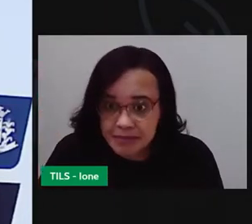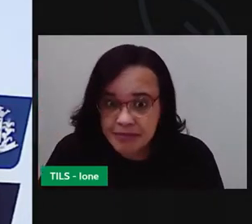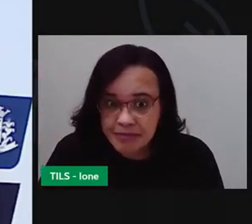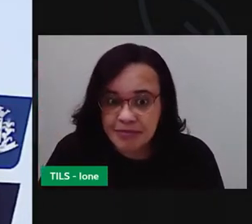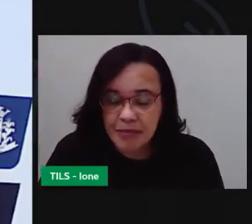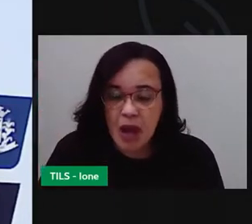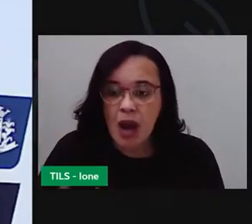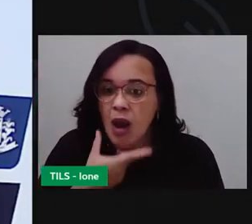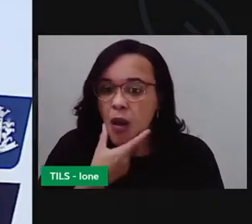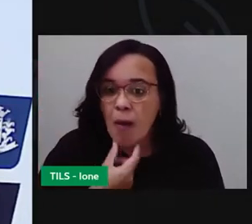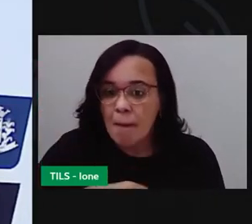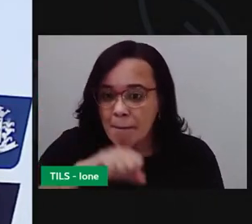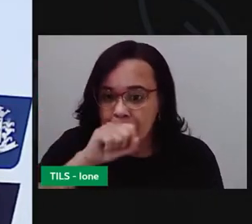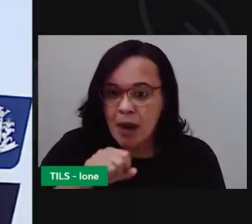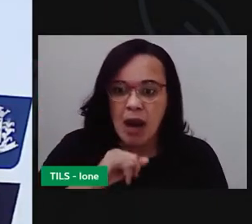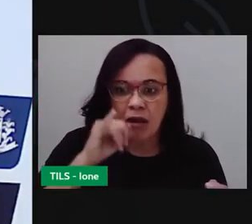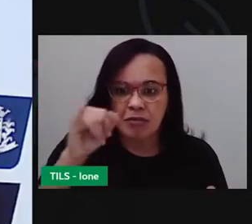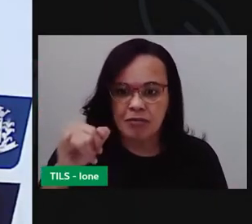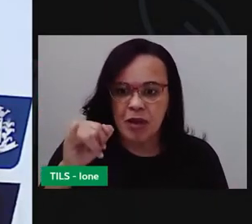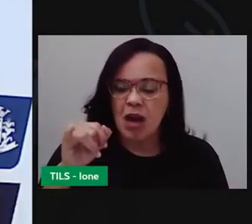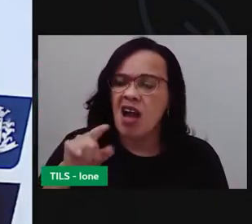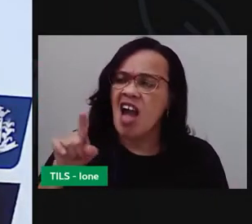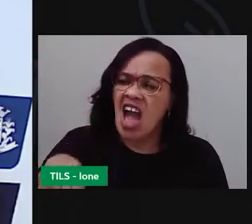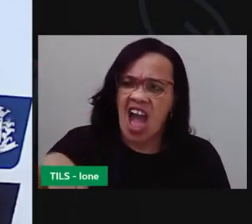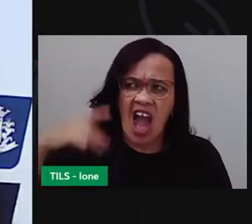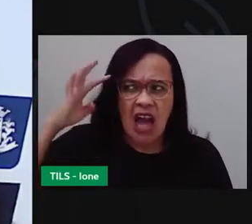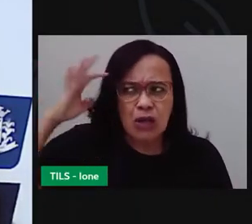pesadelo horrível, disse o papai.